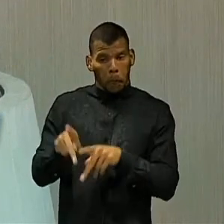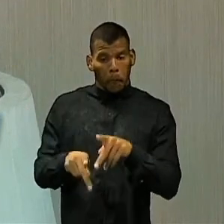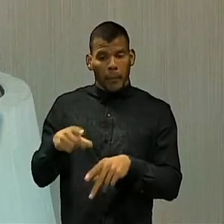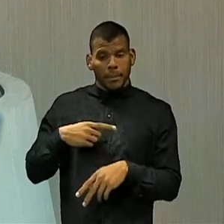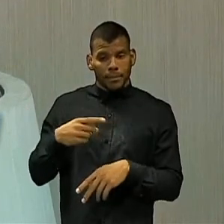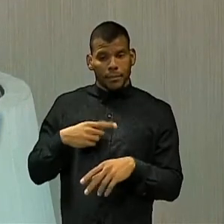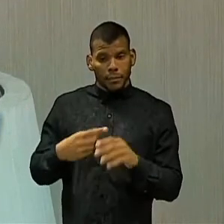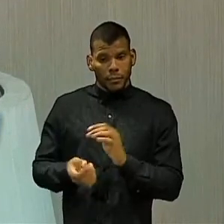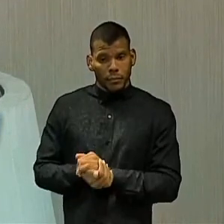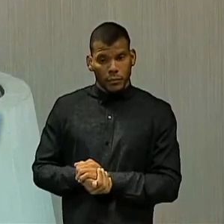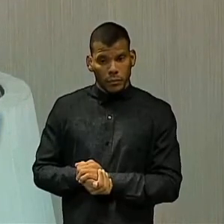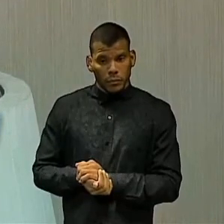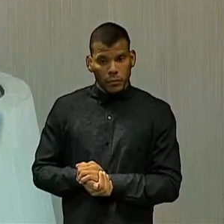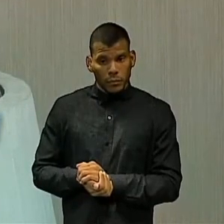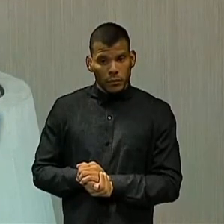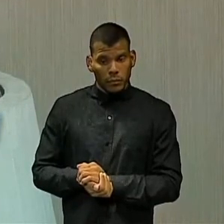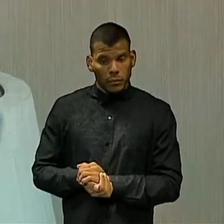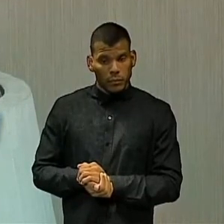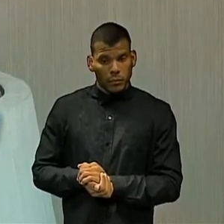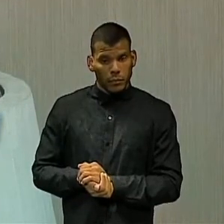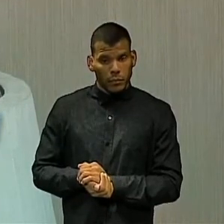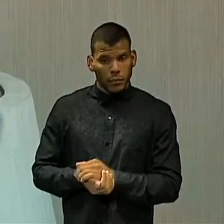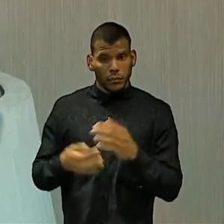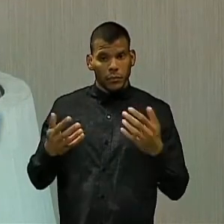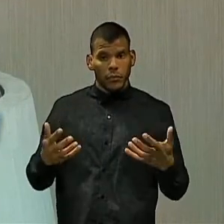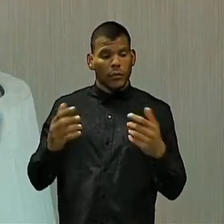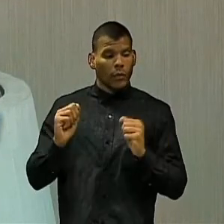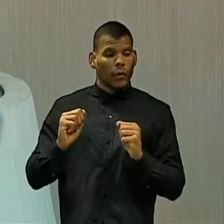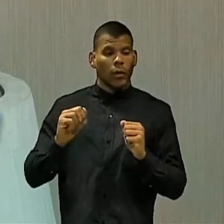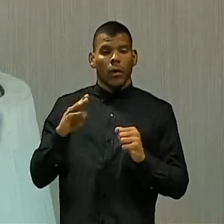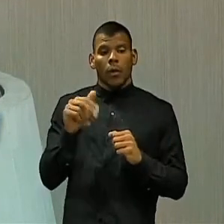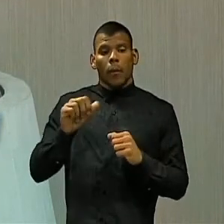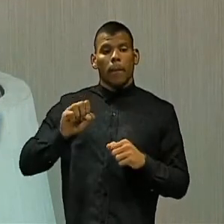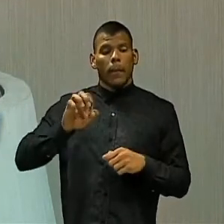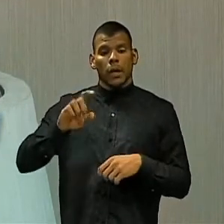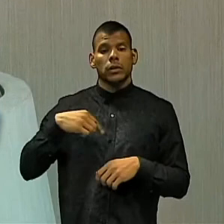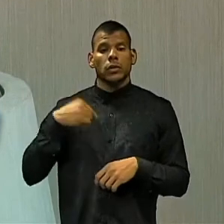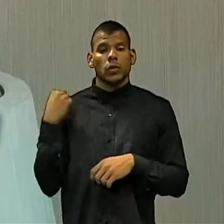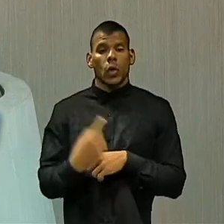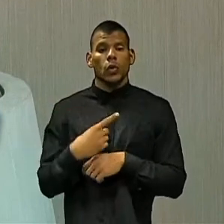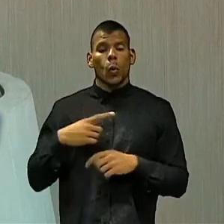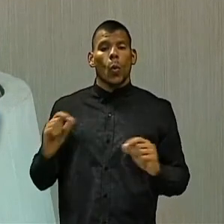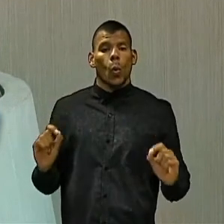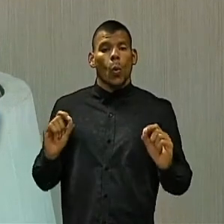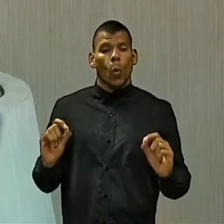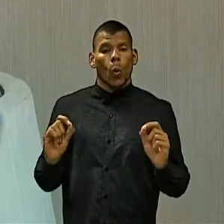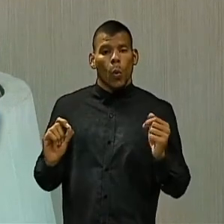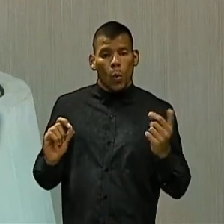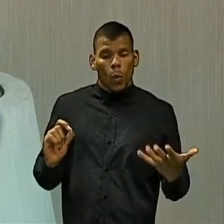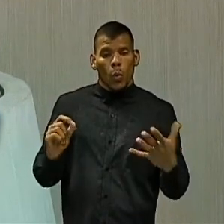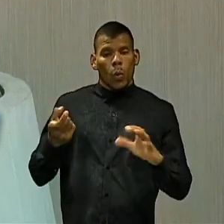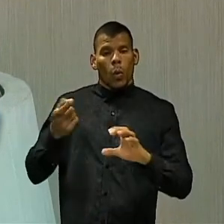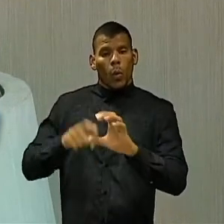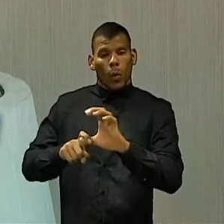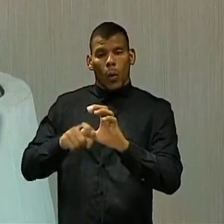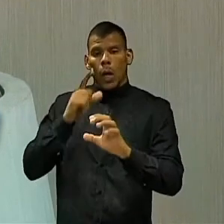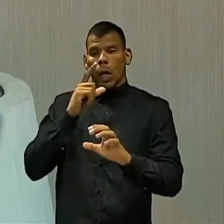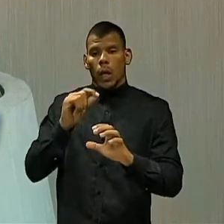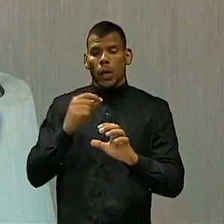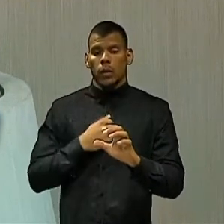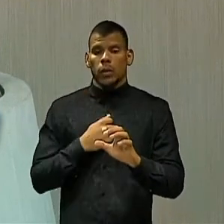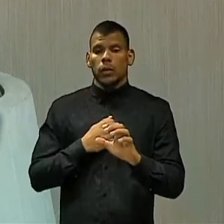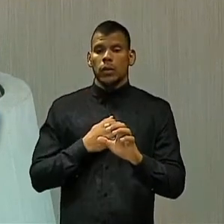regressiva, o que é me conceder uma parte? Para as suas bases. aí o que é que nós temos? Nós ficamos a depender do cara